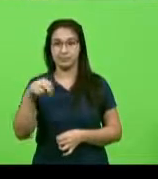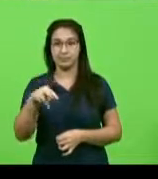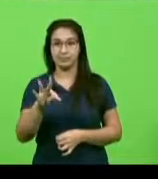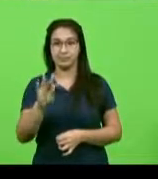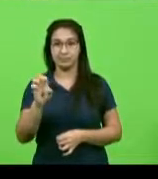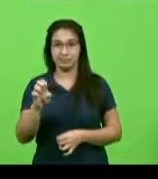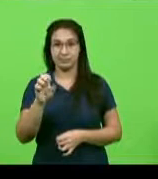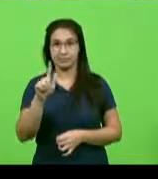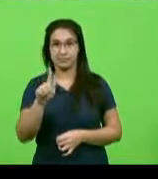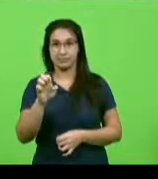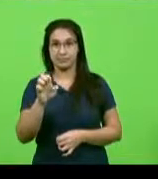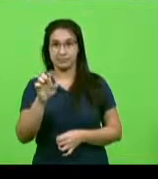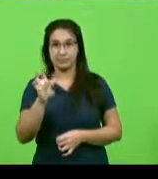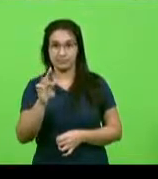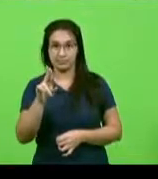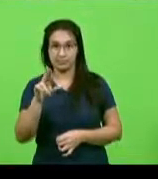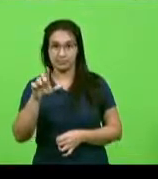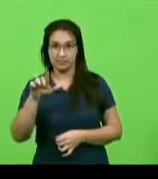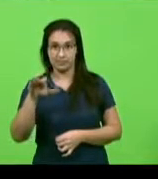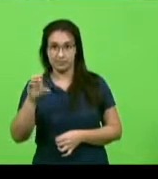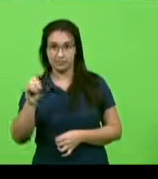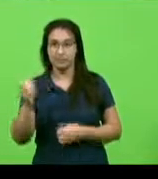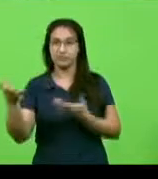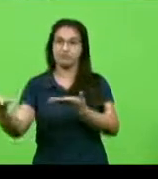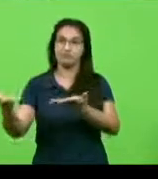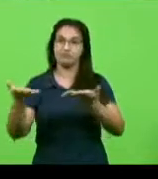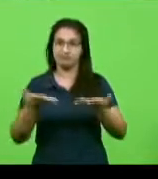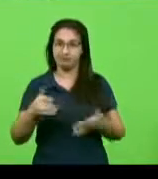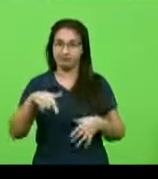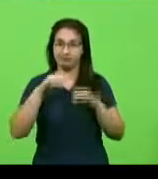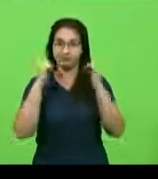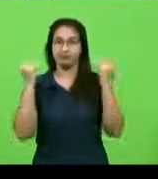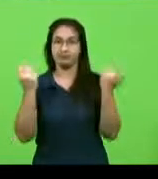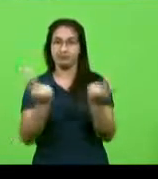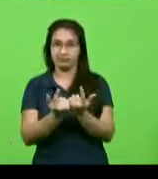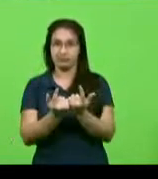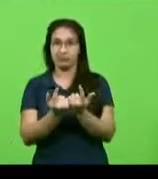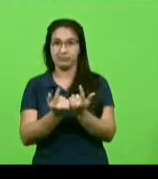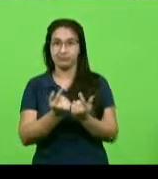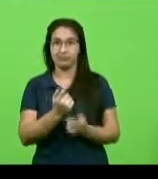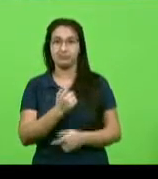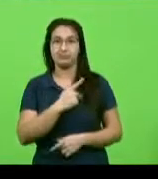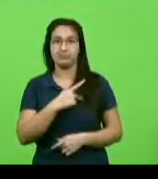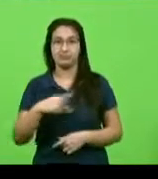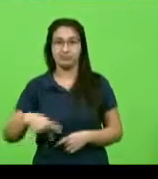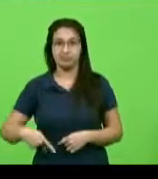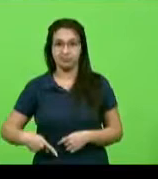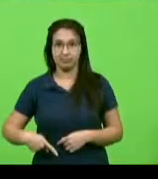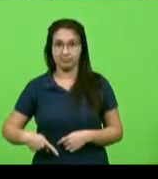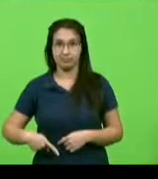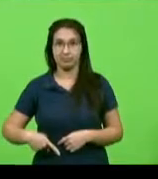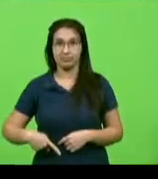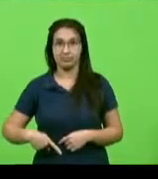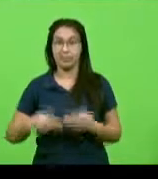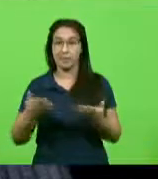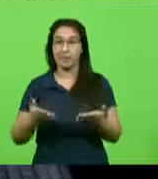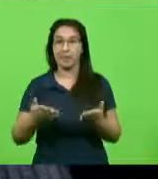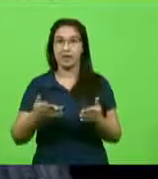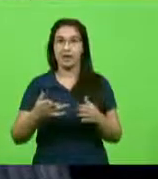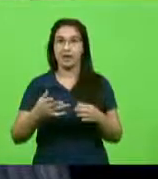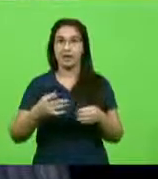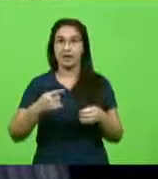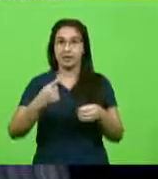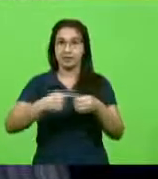de vereador, o vereador Jerônimo. Sejam muito bem-vindos a essa casa. Presidente Getúlio, presidente, deputado